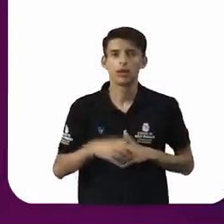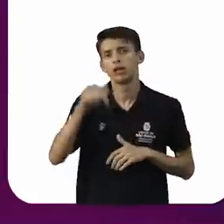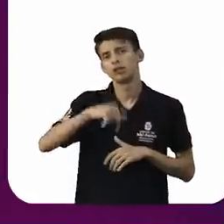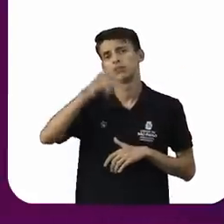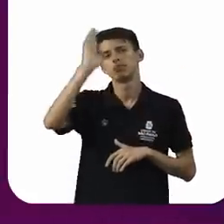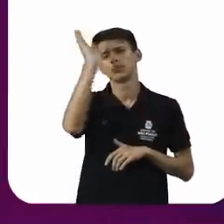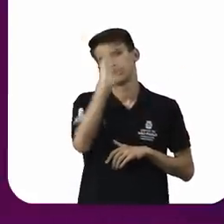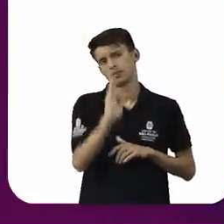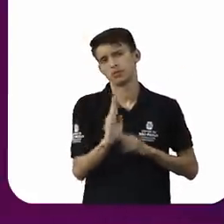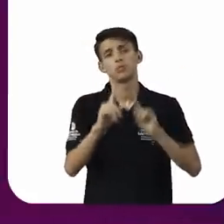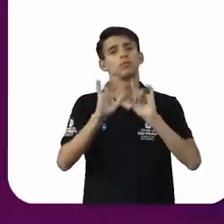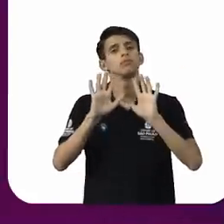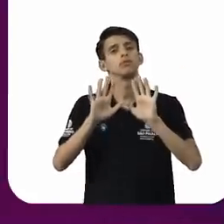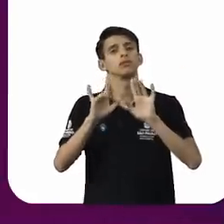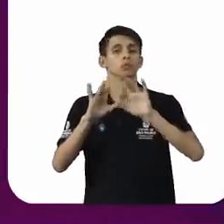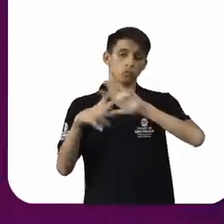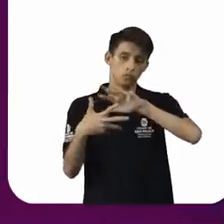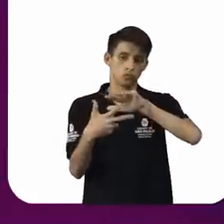Brasil, como no mundo todo.